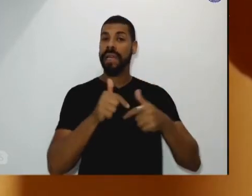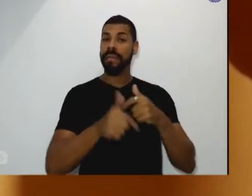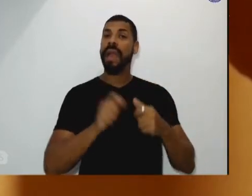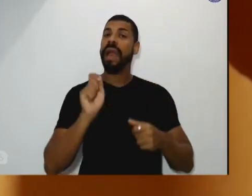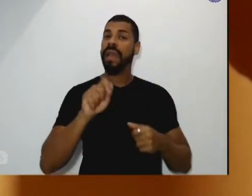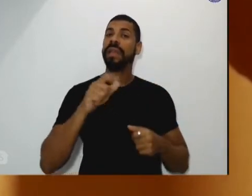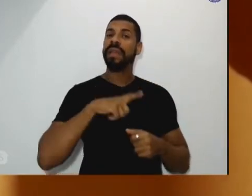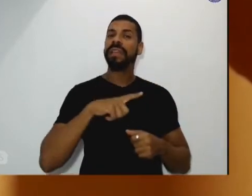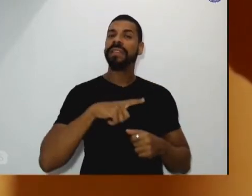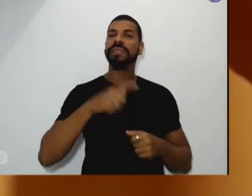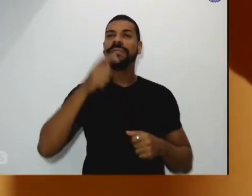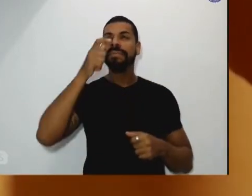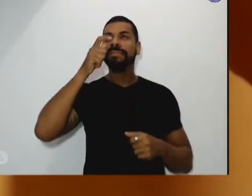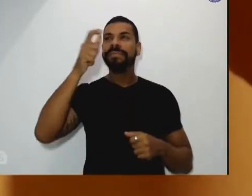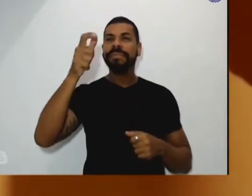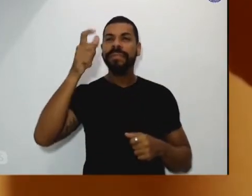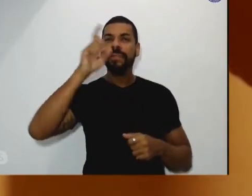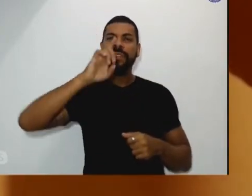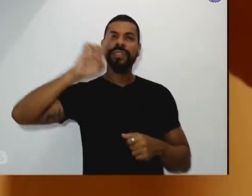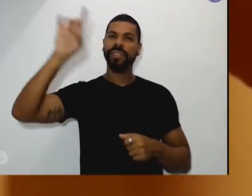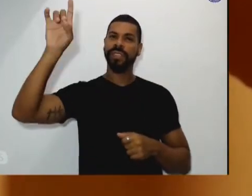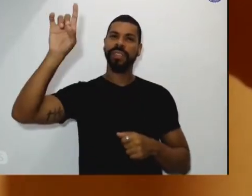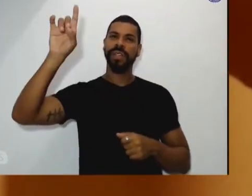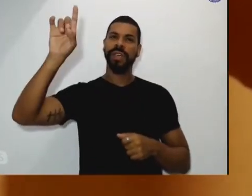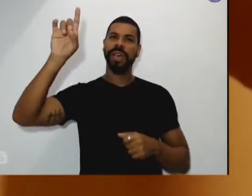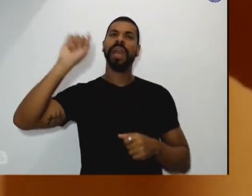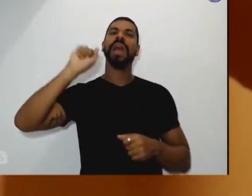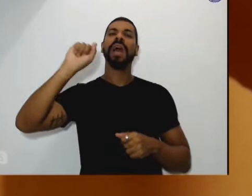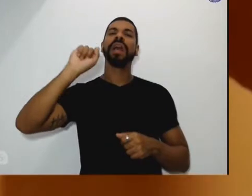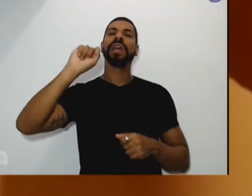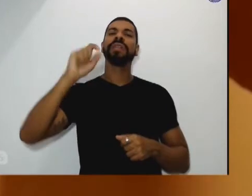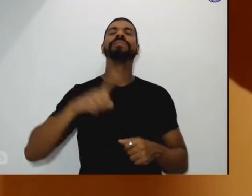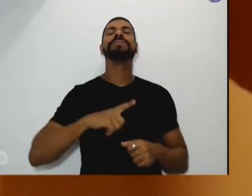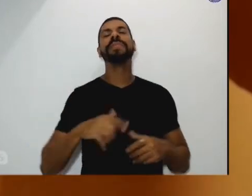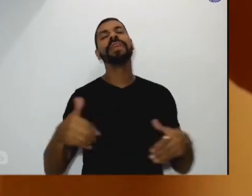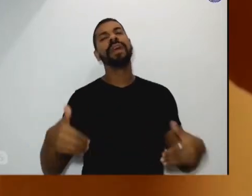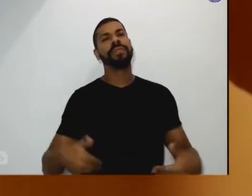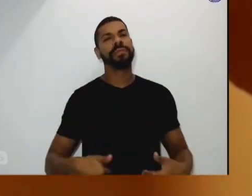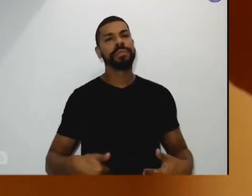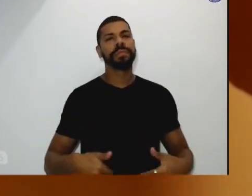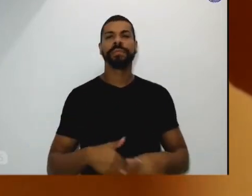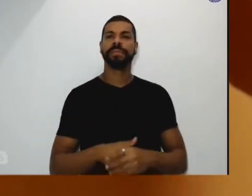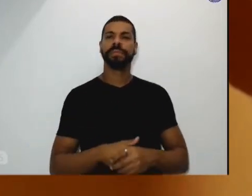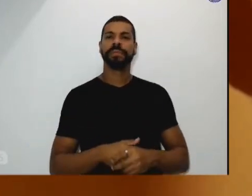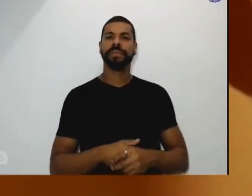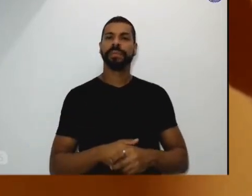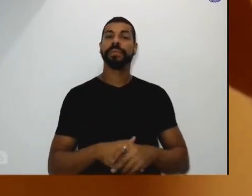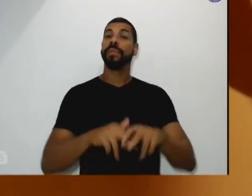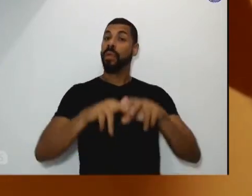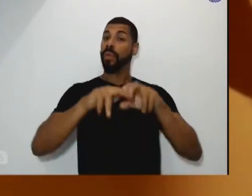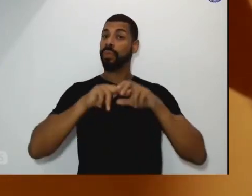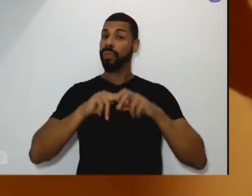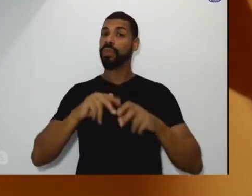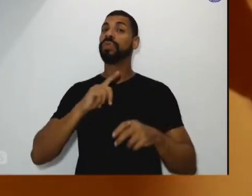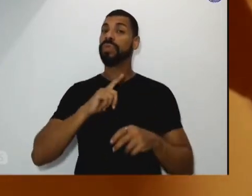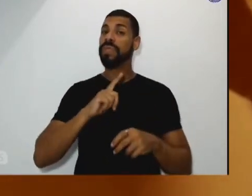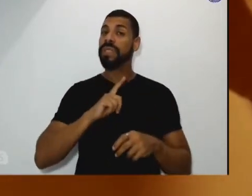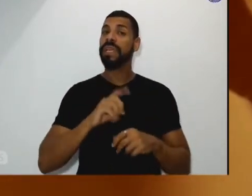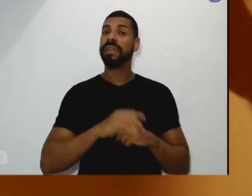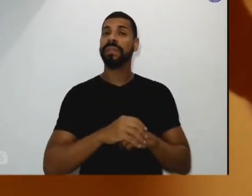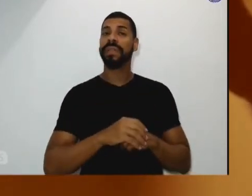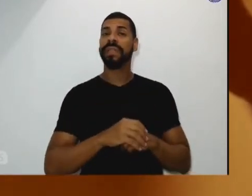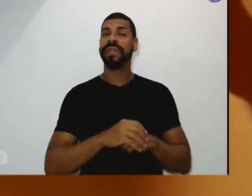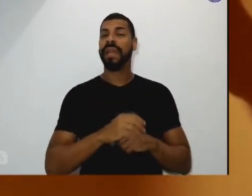Deus na presença do doente que nos bate à porta. Então, nós temos velhos, temos moços que ninguém quer